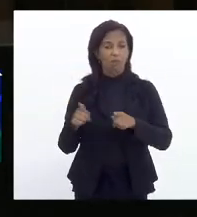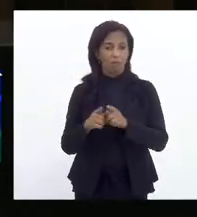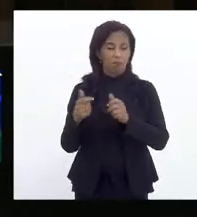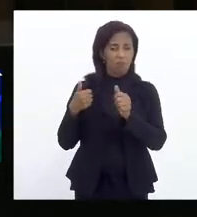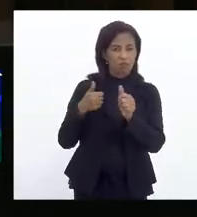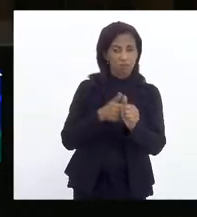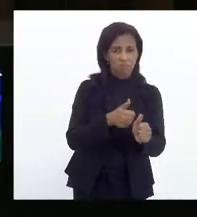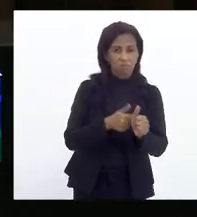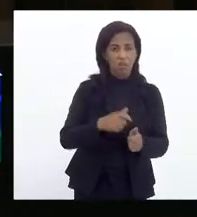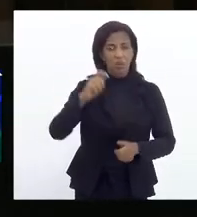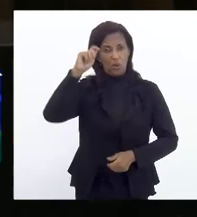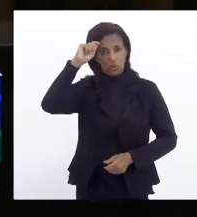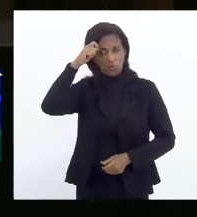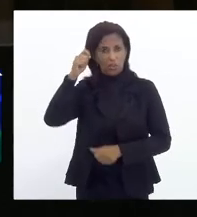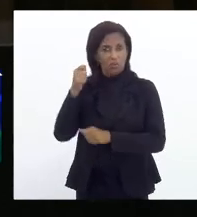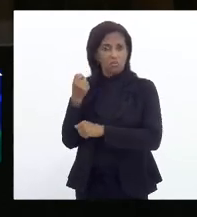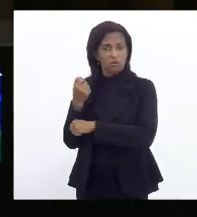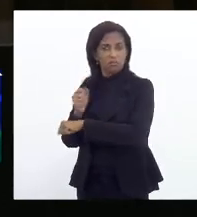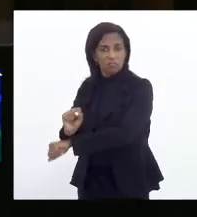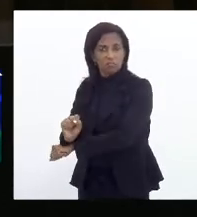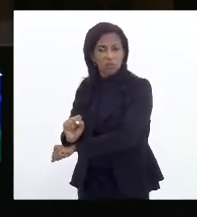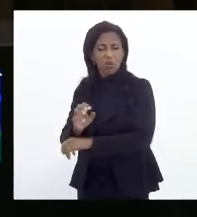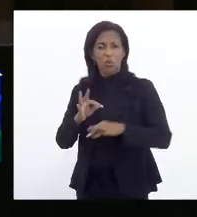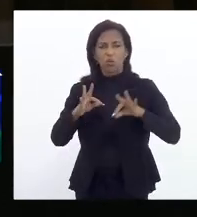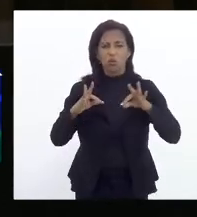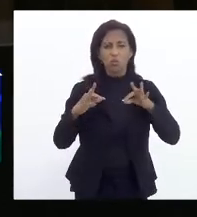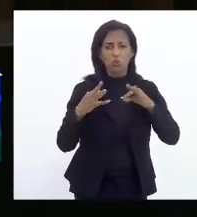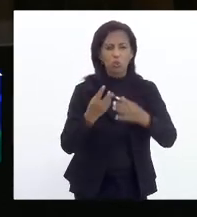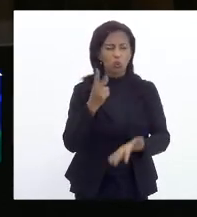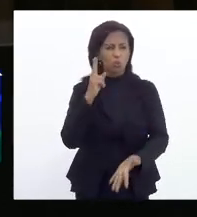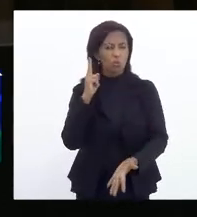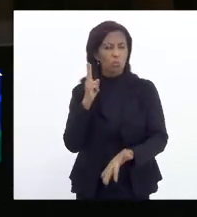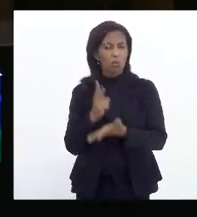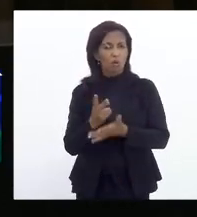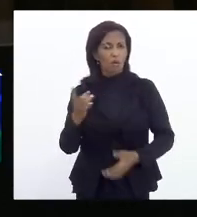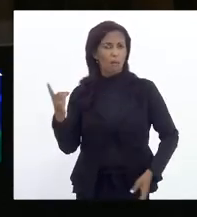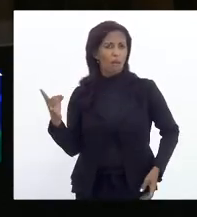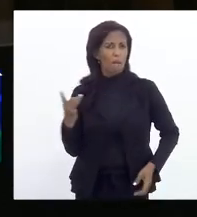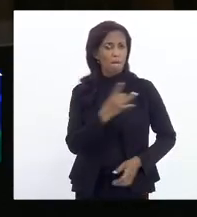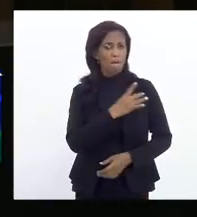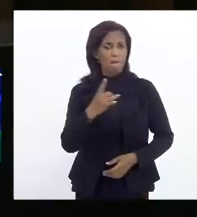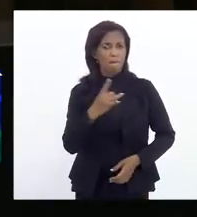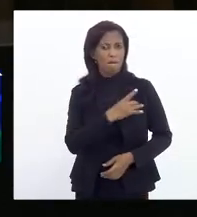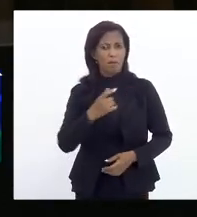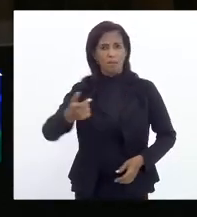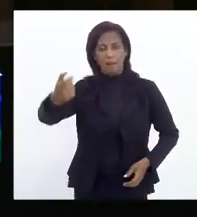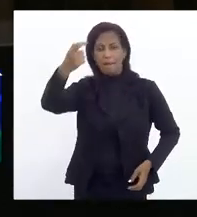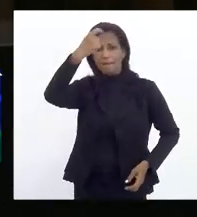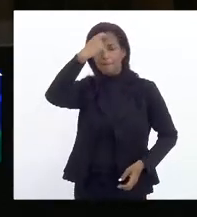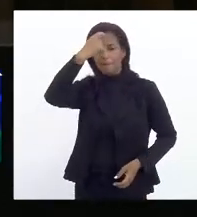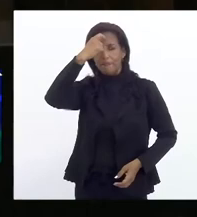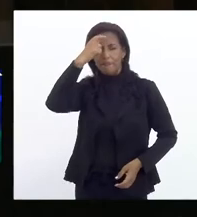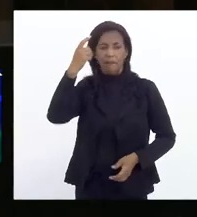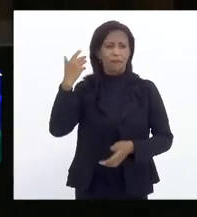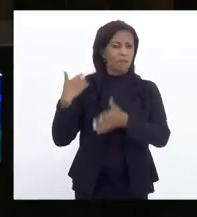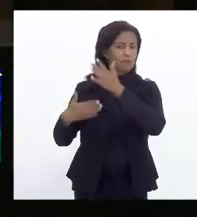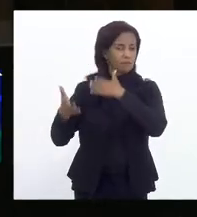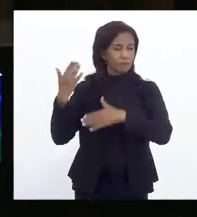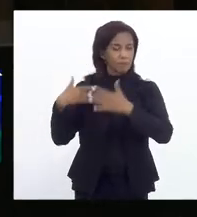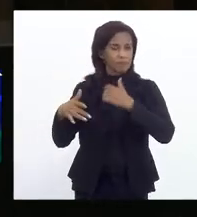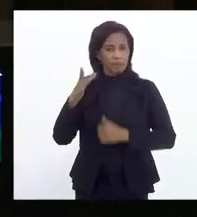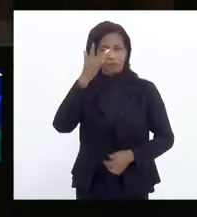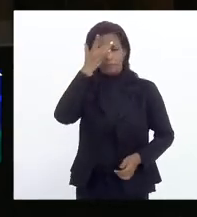os negros escravizados, tudo pelo medo que se incutia na mente das pessoas da época,